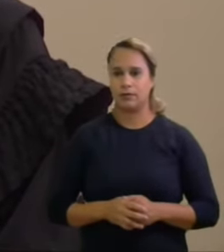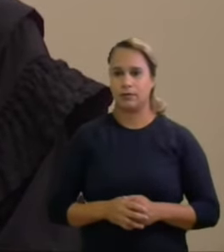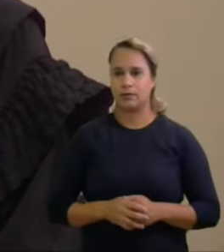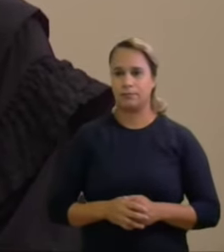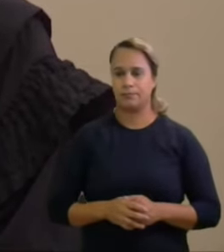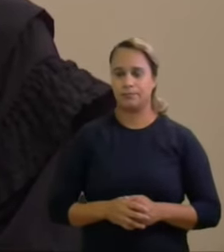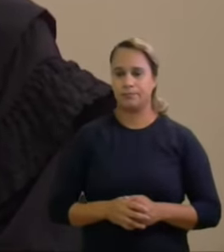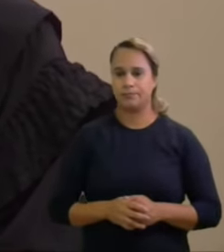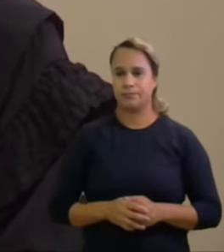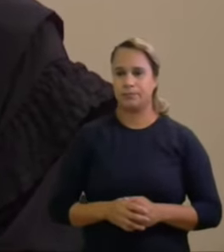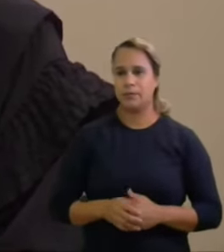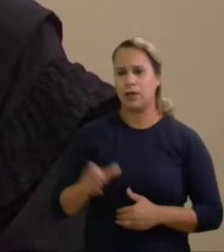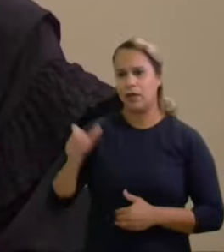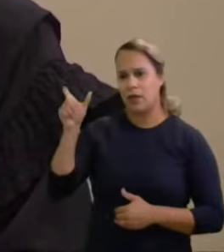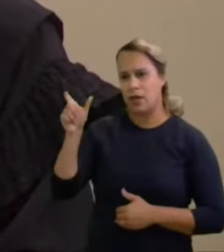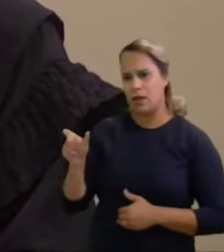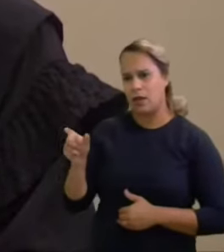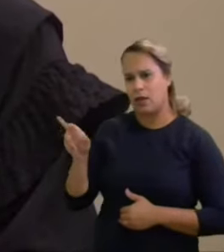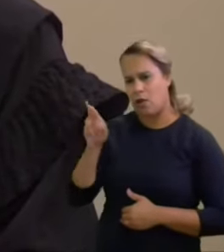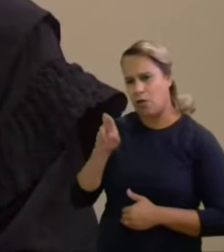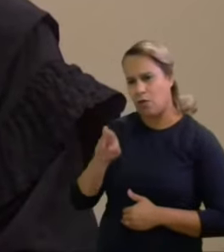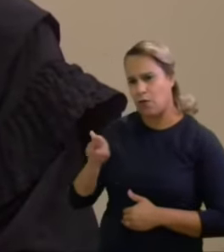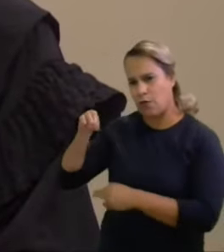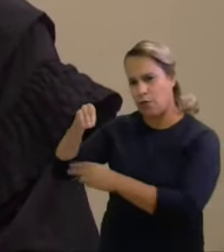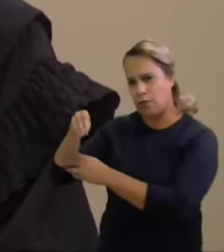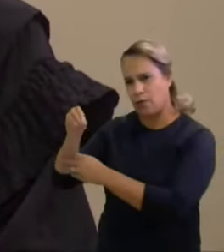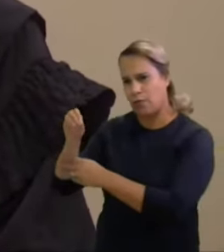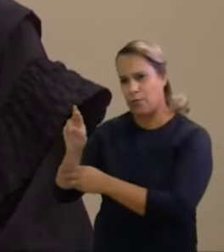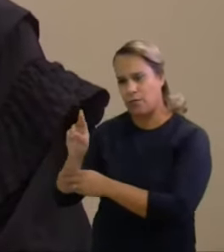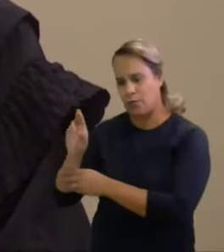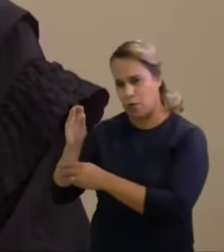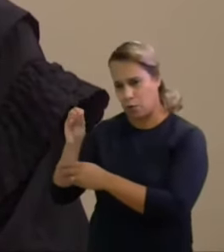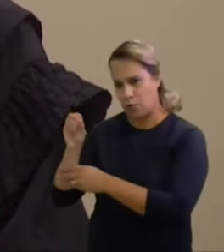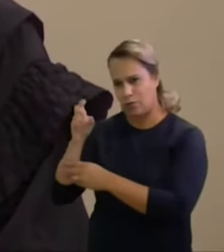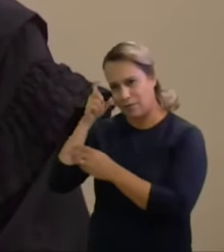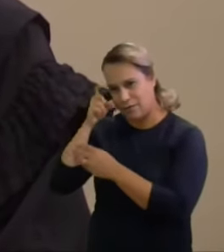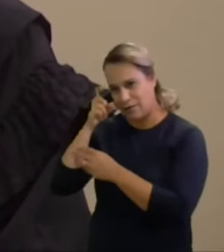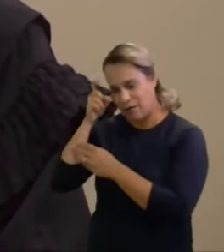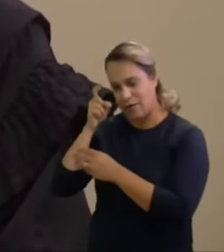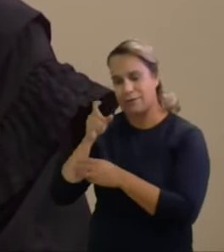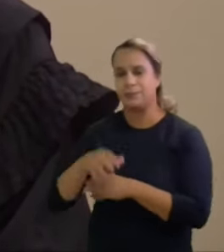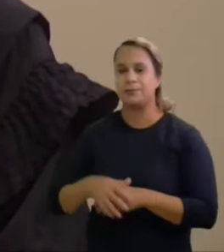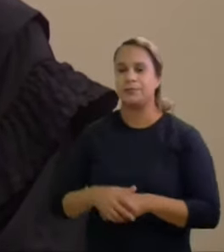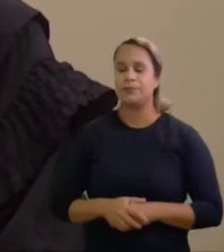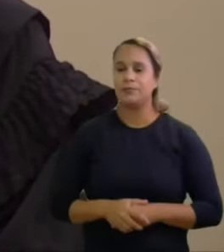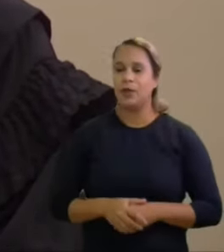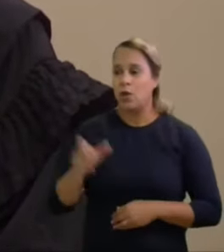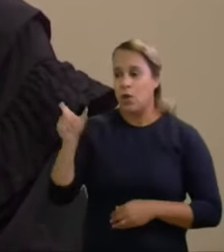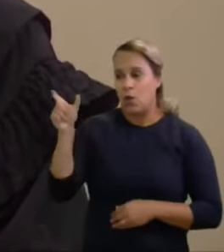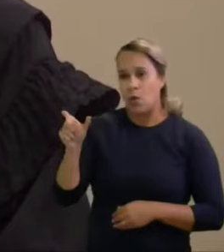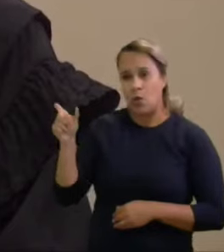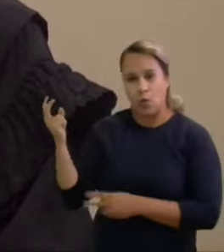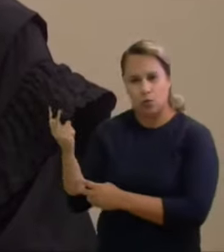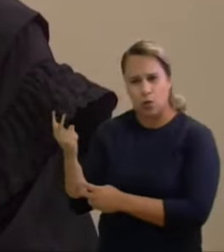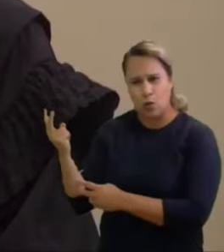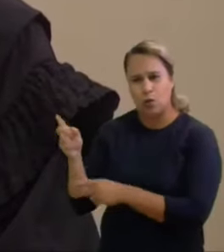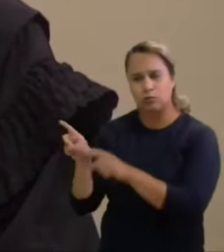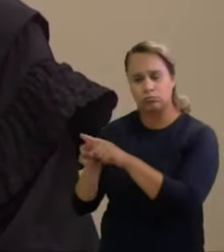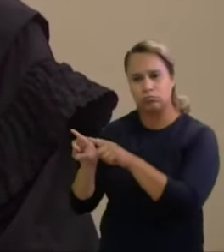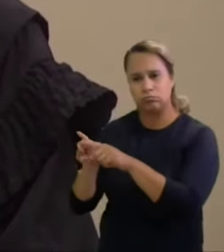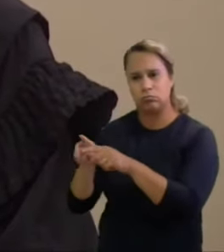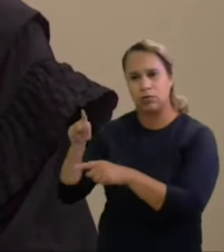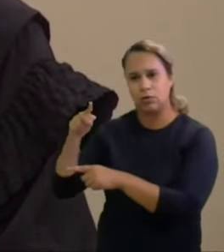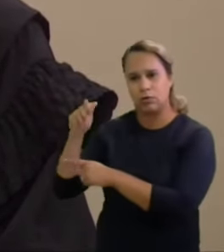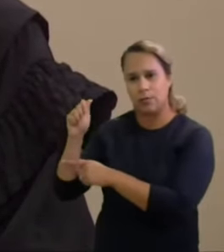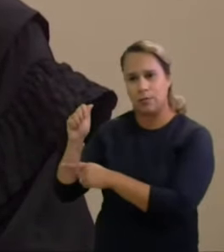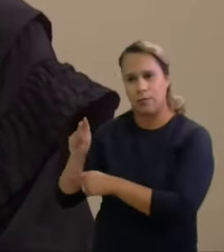com a campanha de dois concorrentes para o pleito do Senado Federal o Paulo Martins